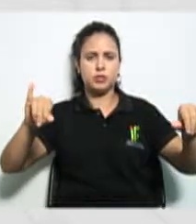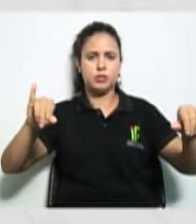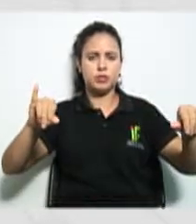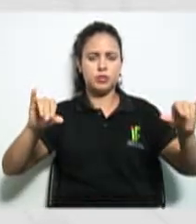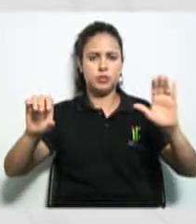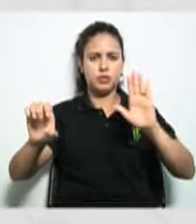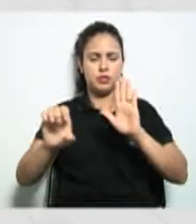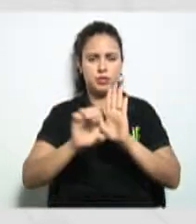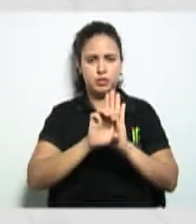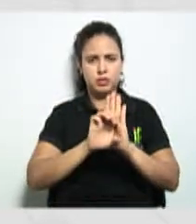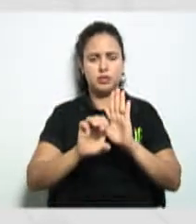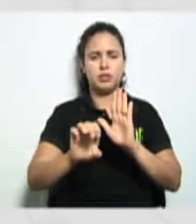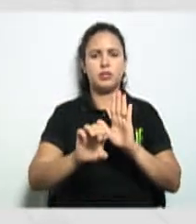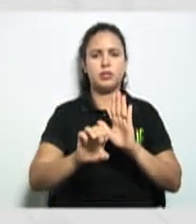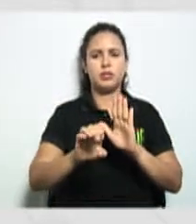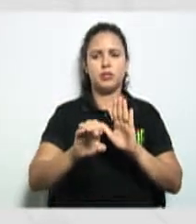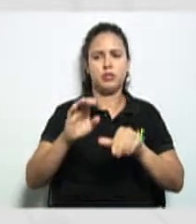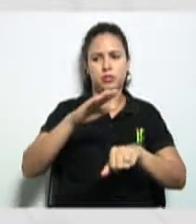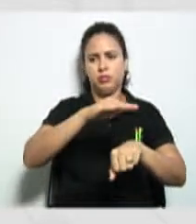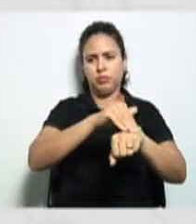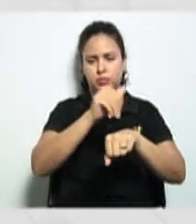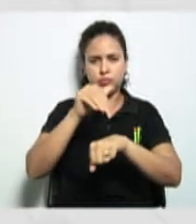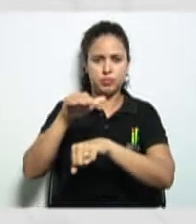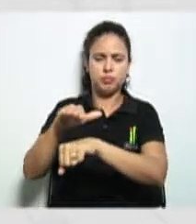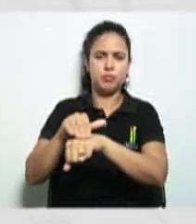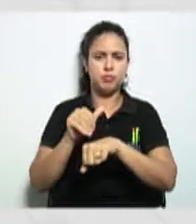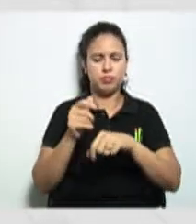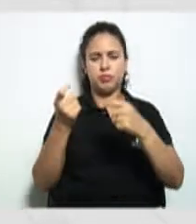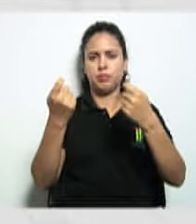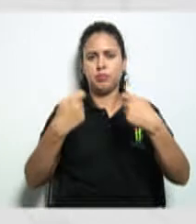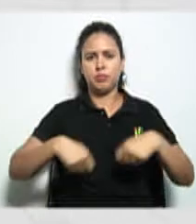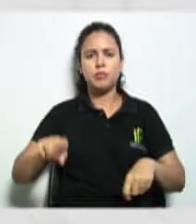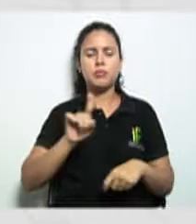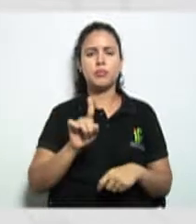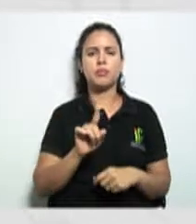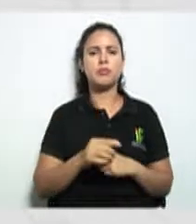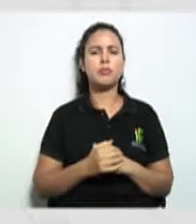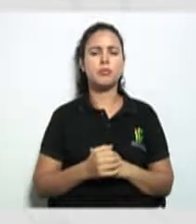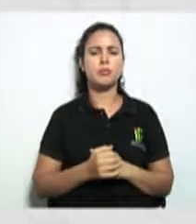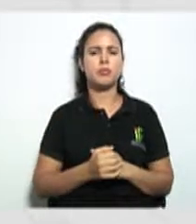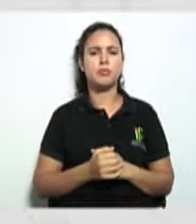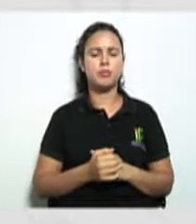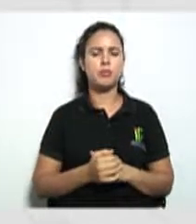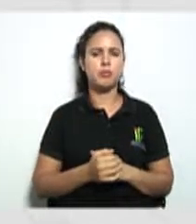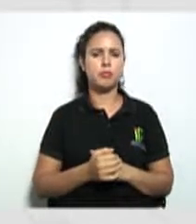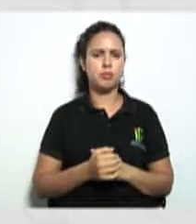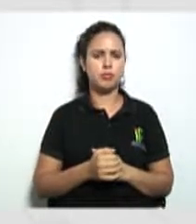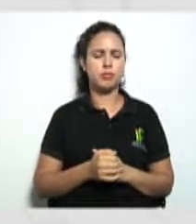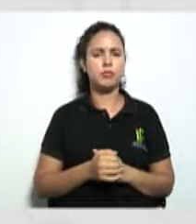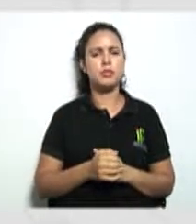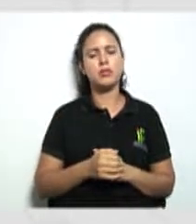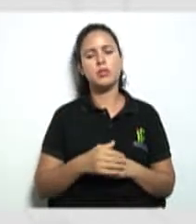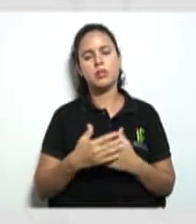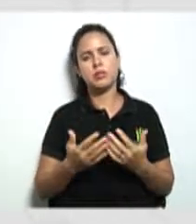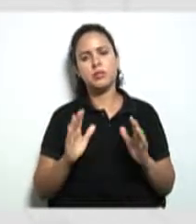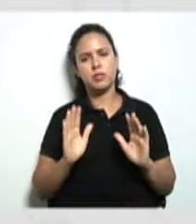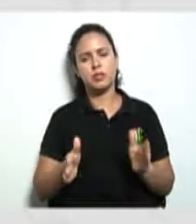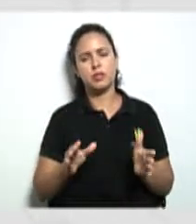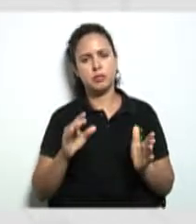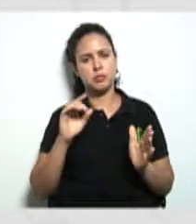convocação. Então, a Assembleia Geral, após todos esses primeiros passos que nós vimos,